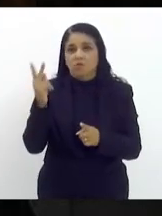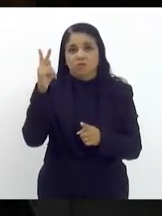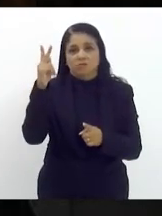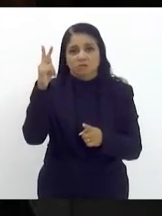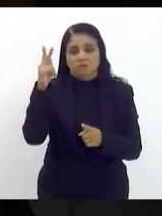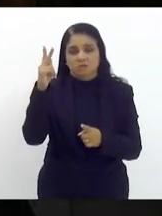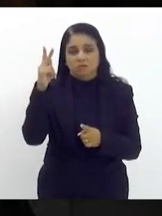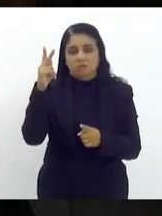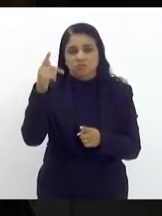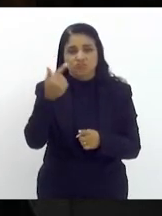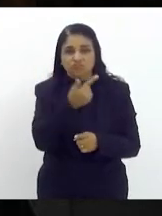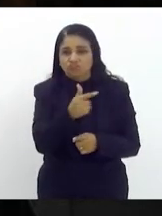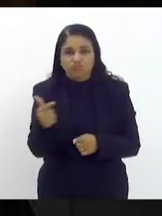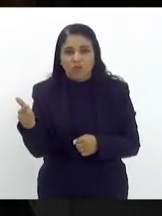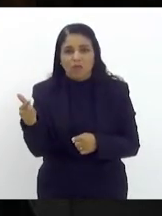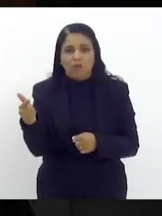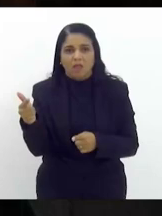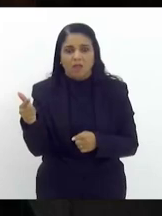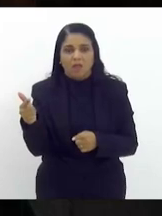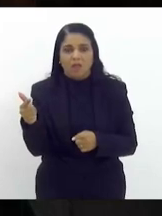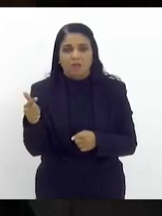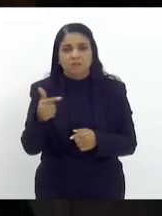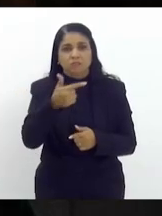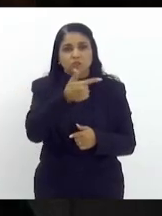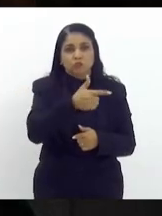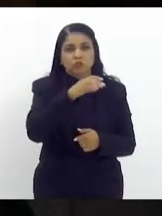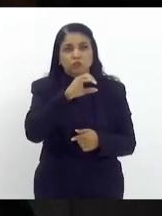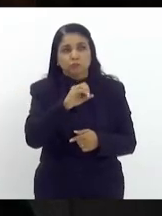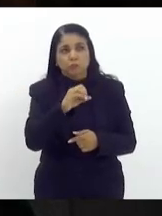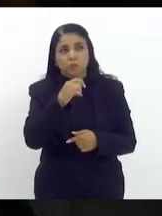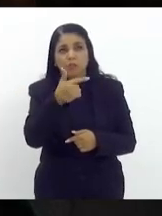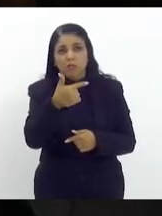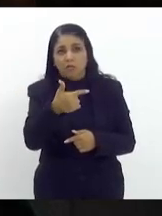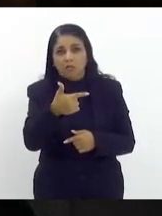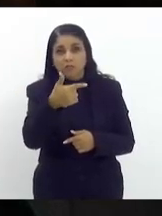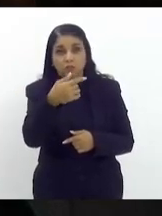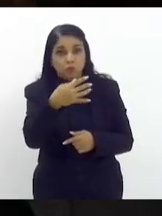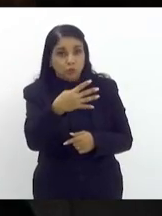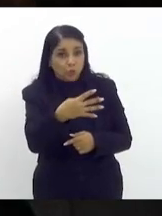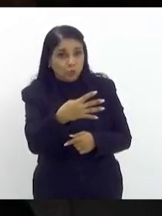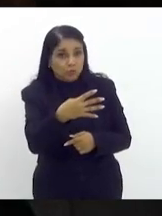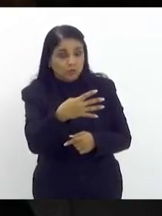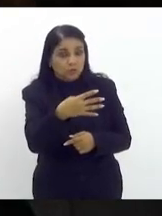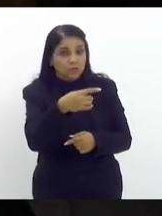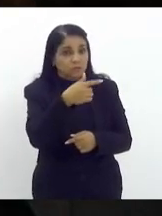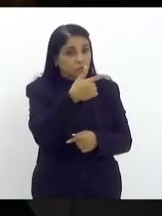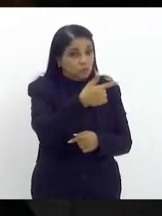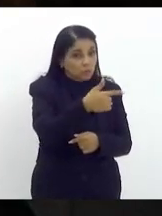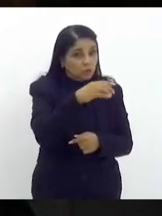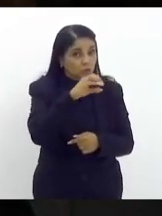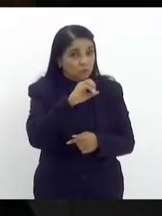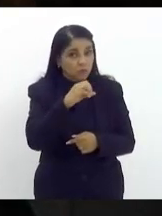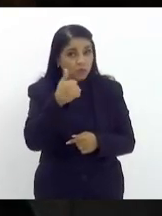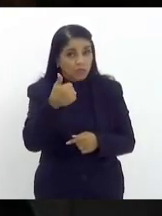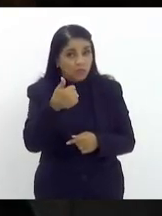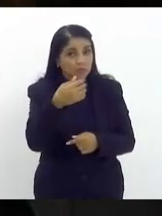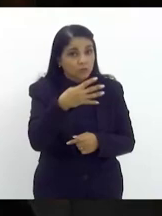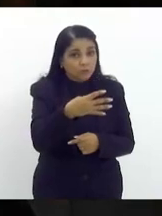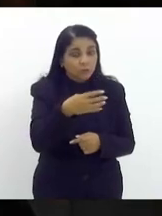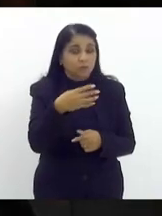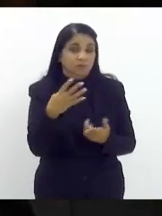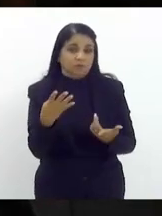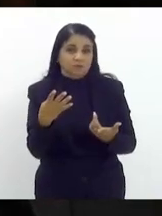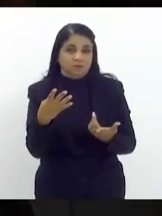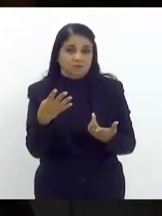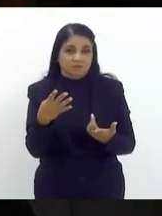desde 2014 agora governador tem que negociar se não consegue